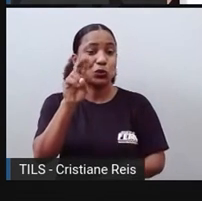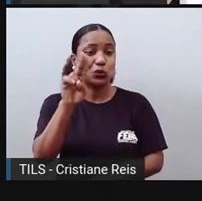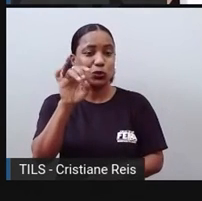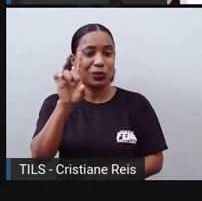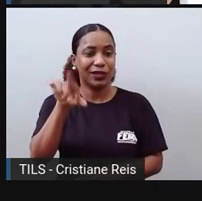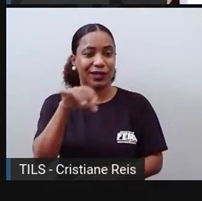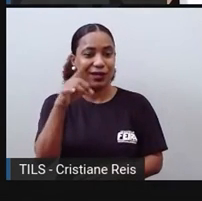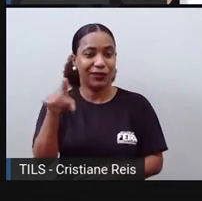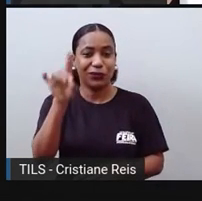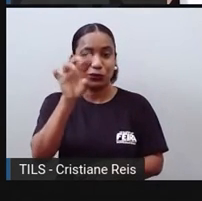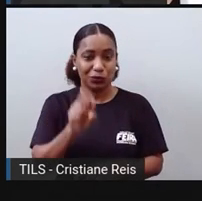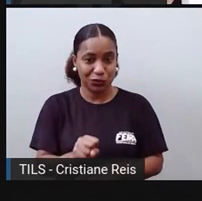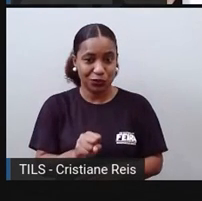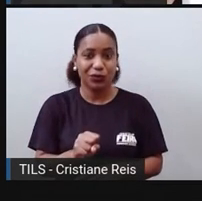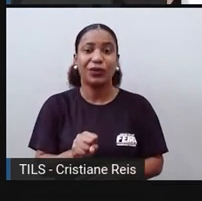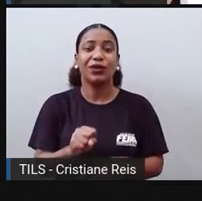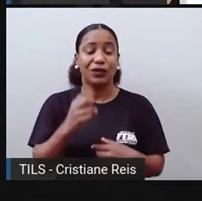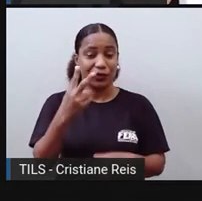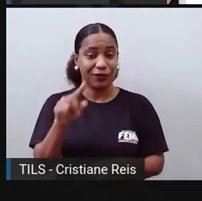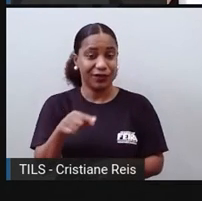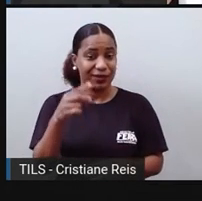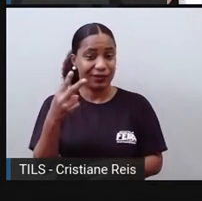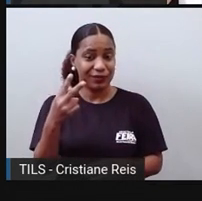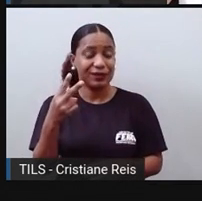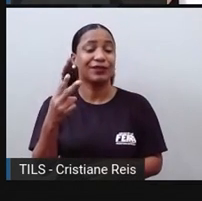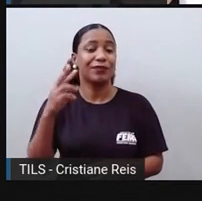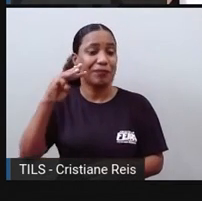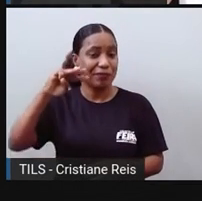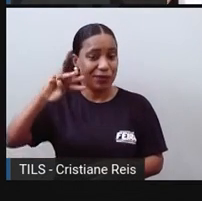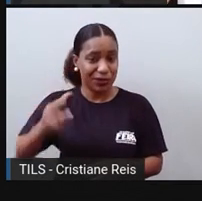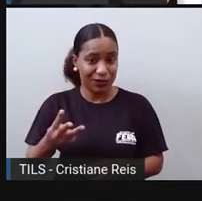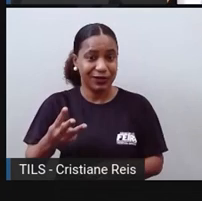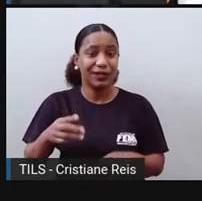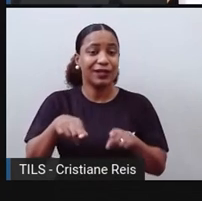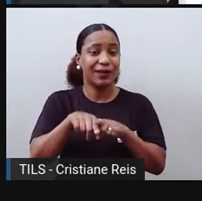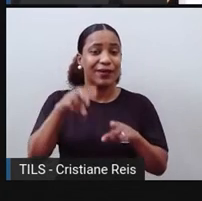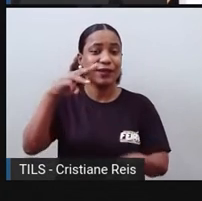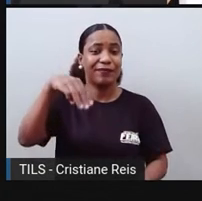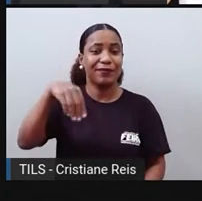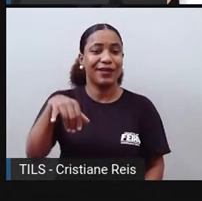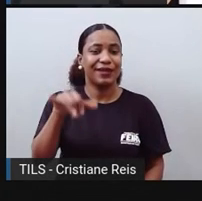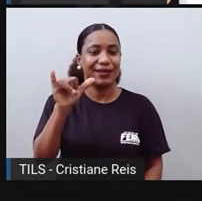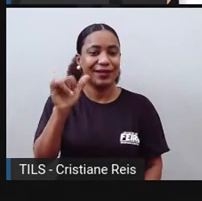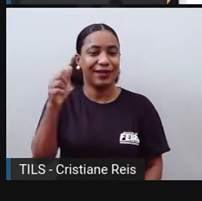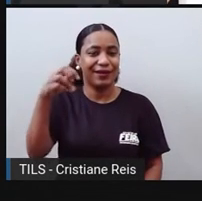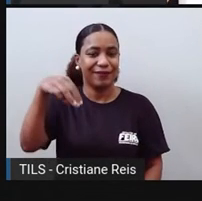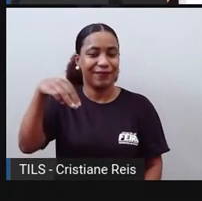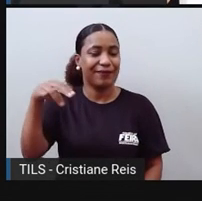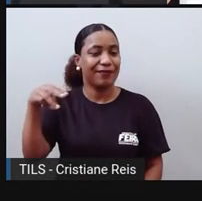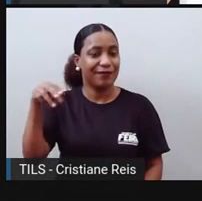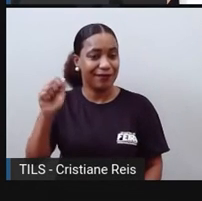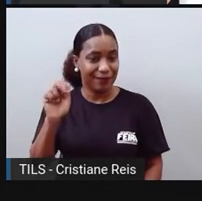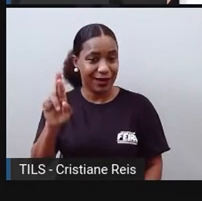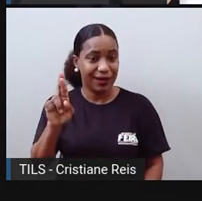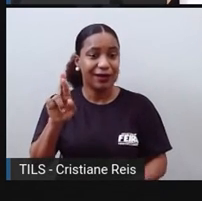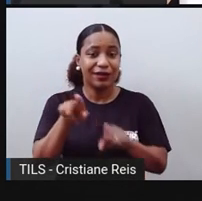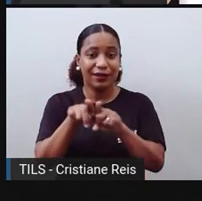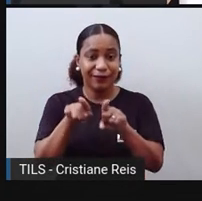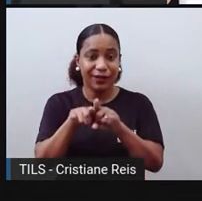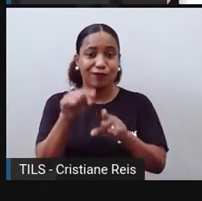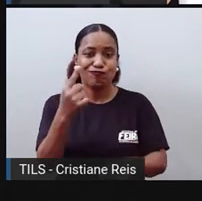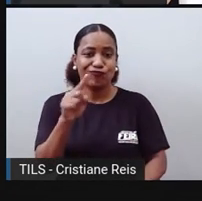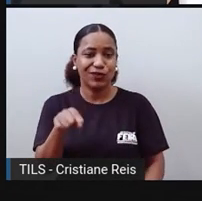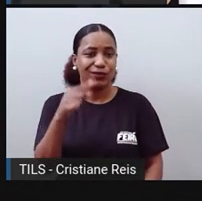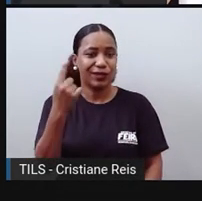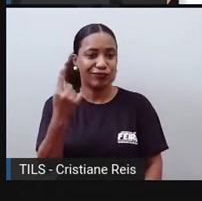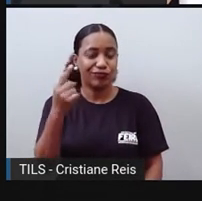Sudão, 2,2, e Mianmar, 1,1 milhão de habitantes, eles saíram de lá. Então, olha aqui os campos